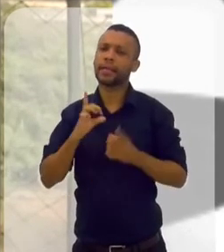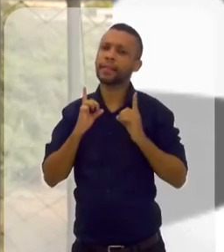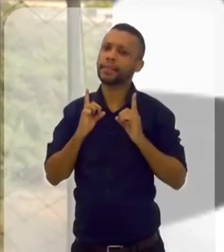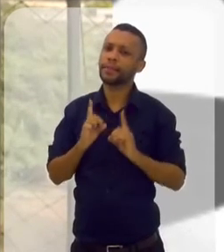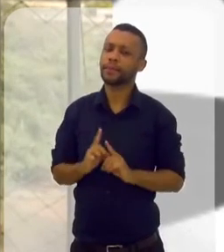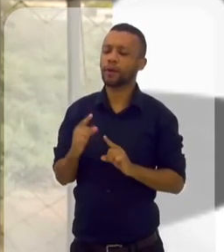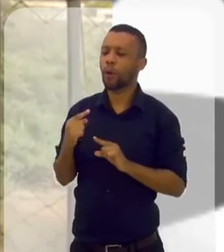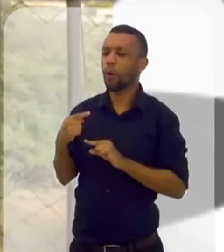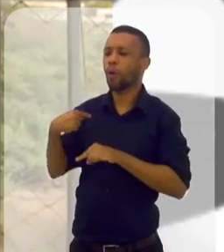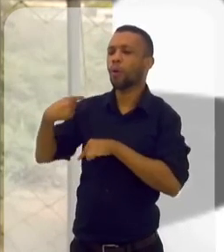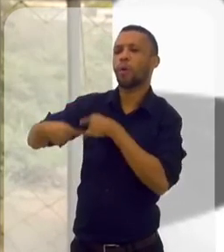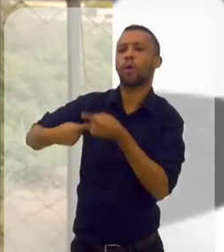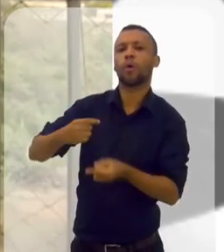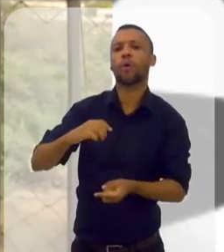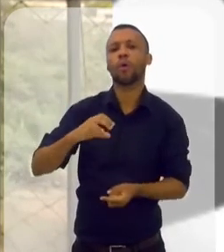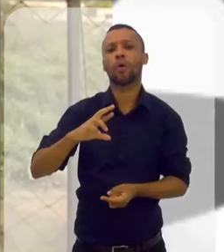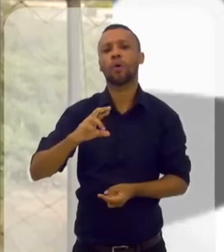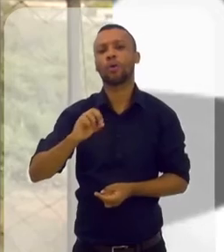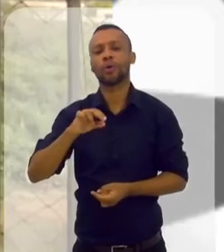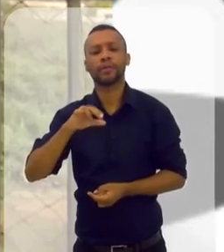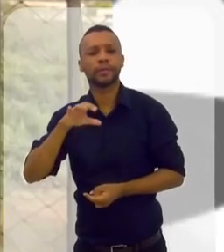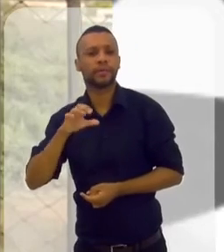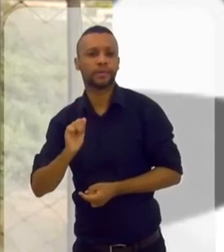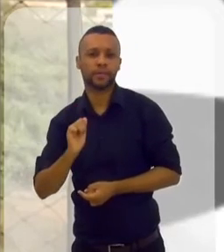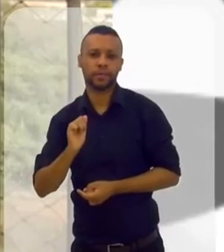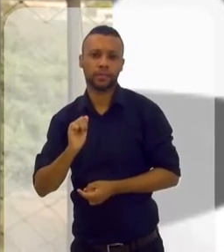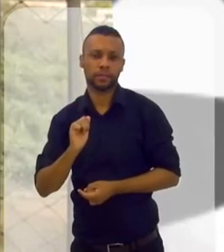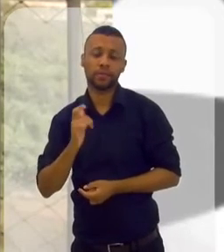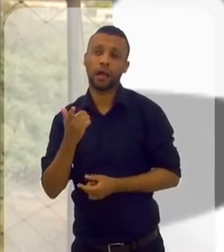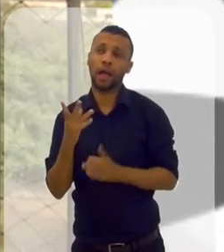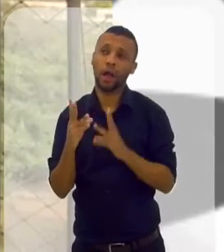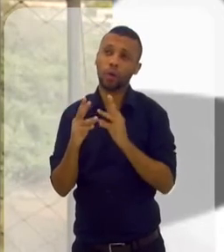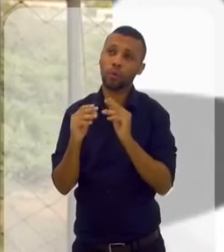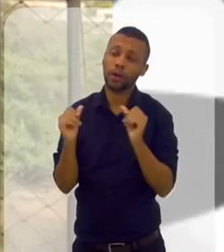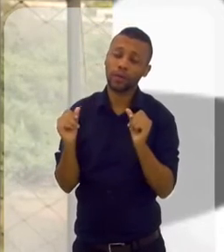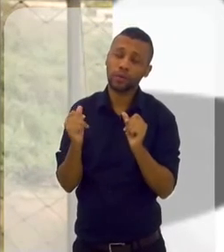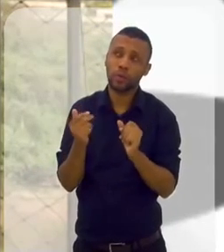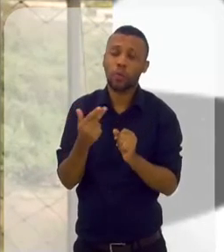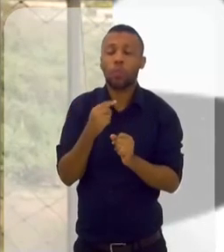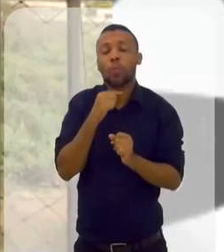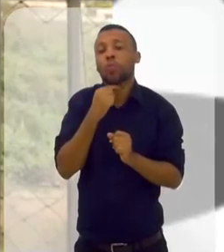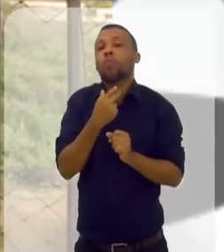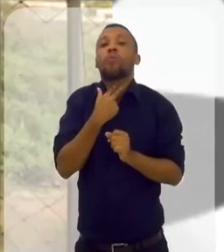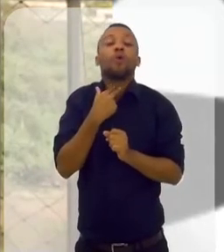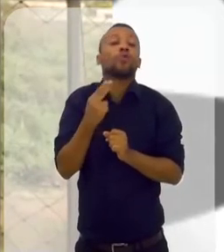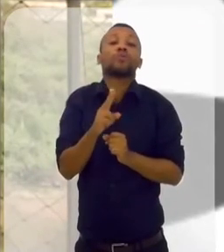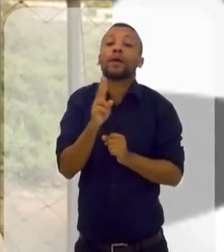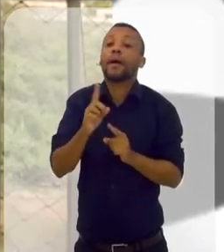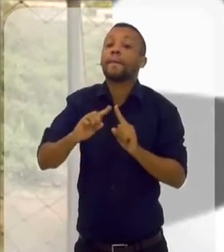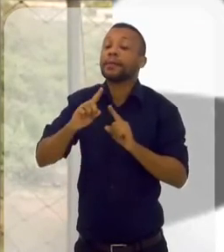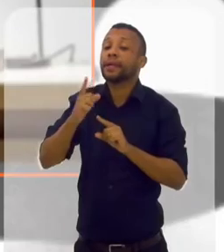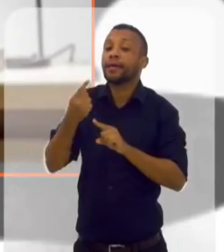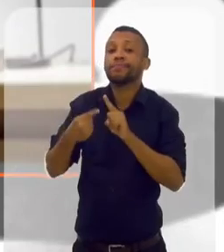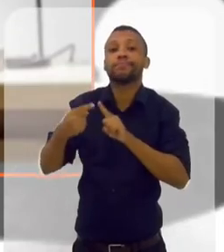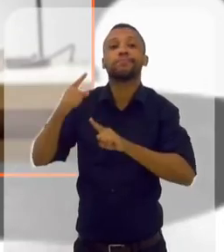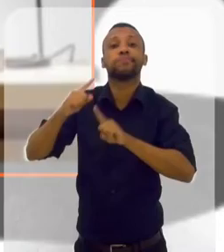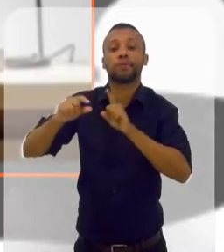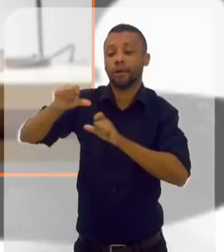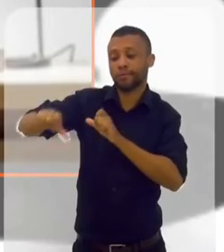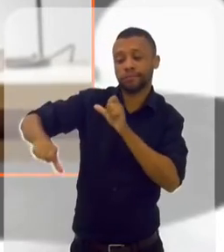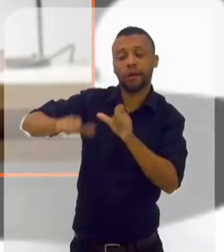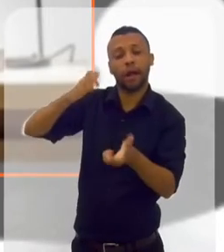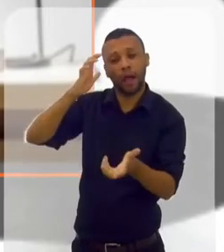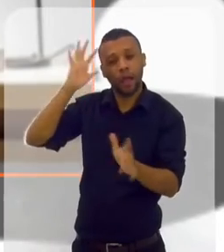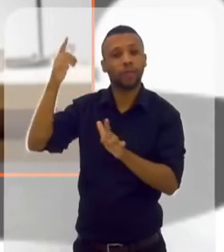chama de... Ah, ela tem depressão crônica. Sim, mas é curável. Quer dizer, eu não posso usar essa palavra curável. É transformável.